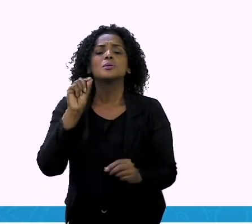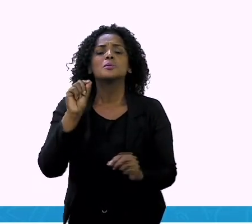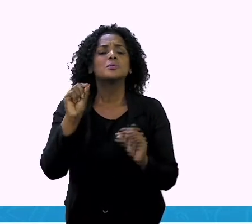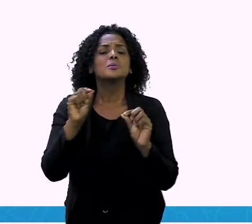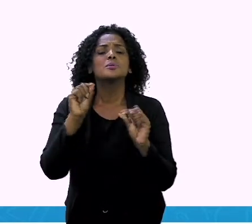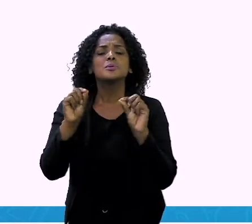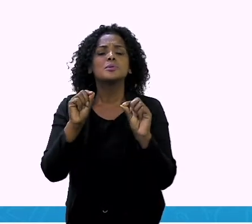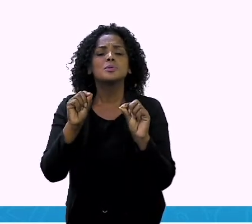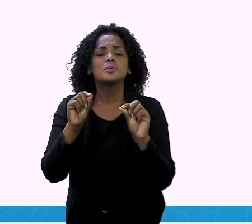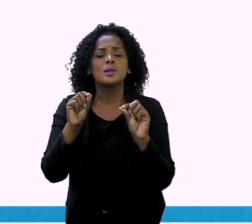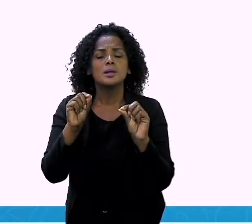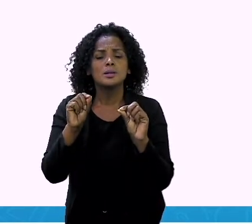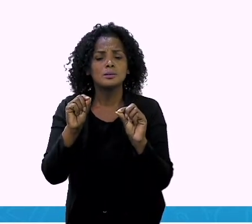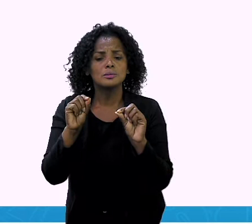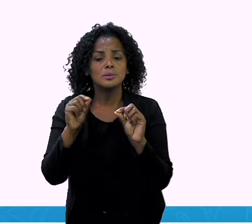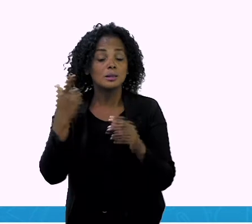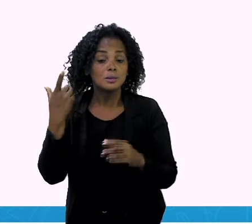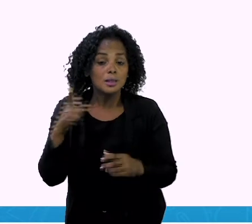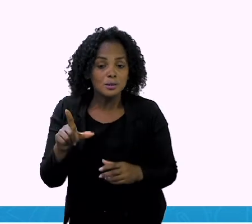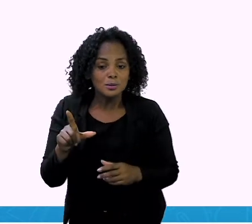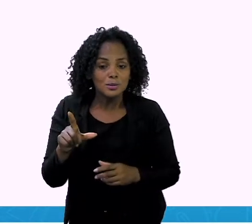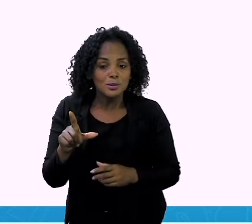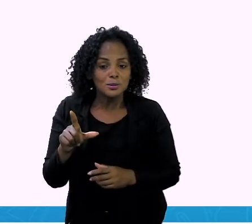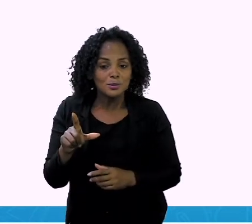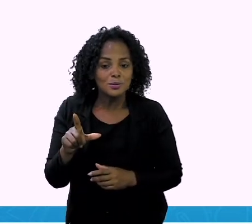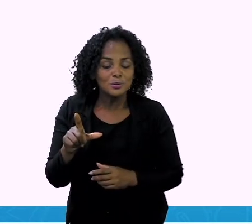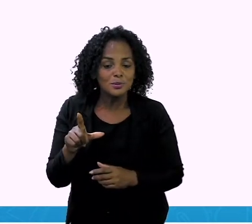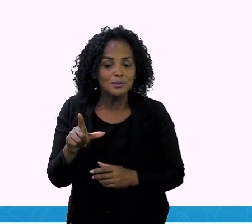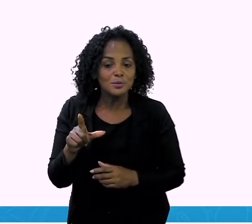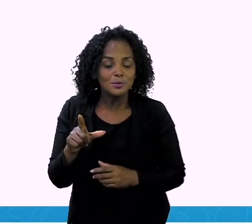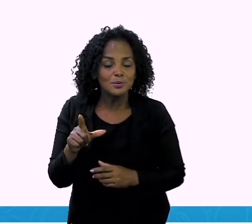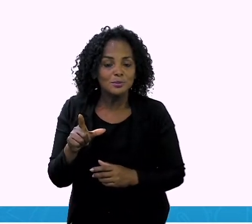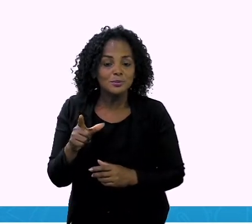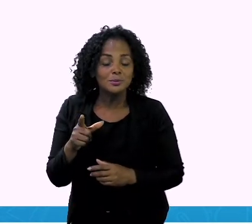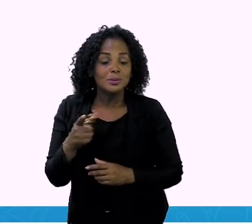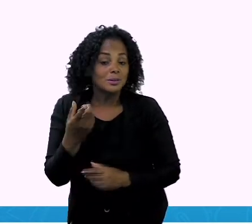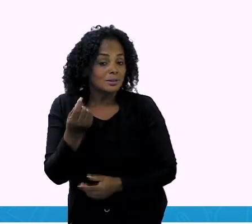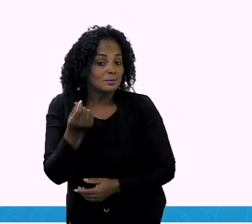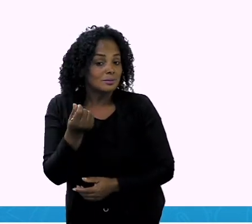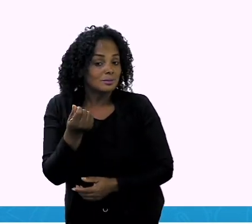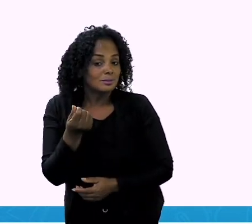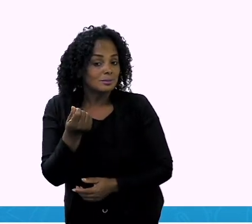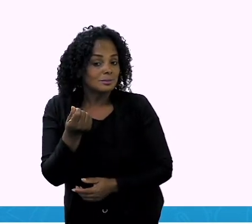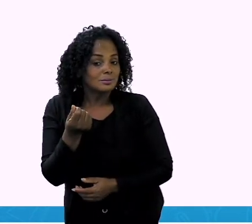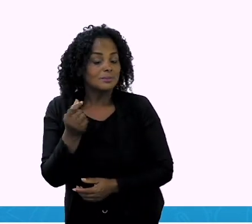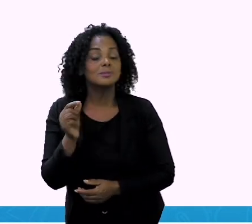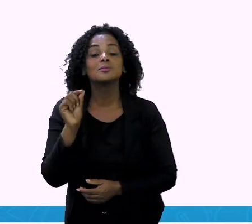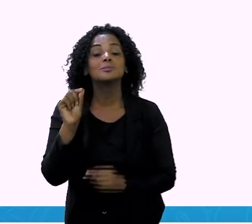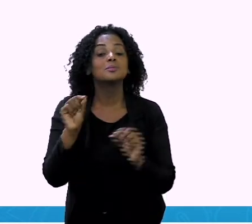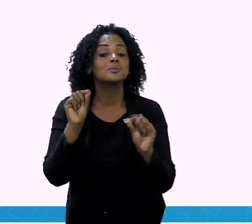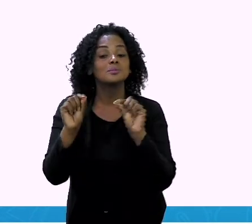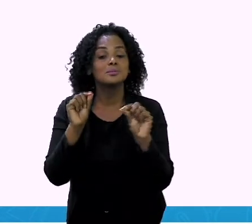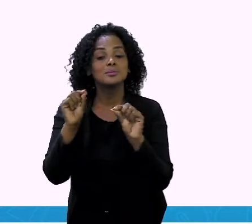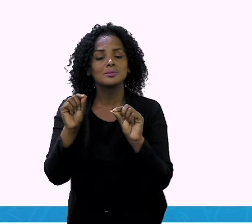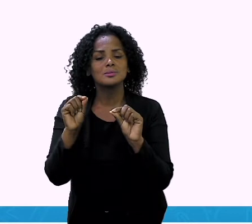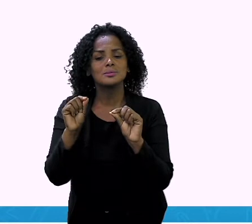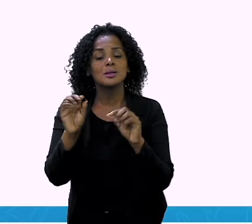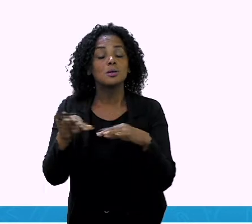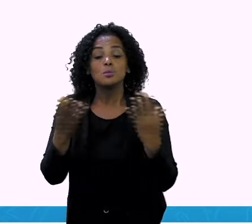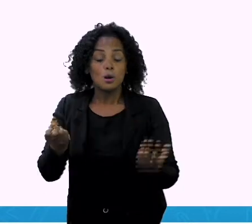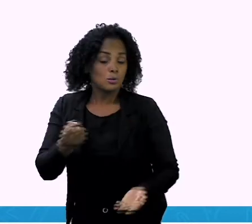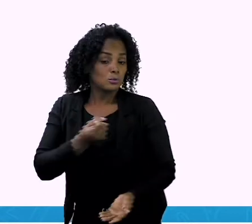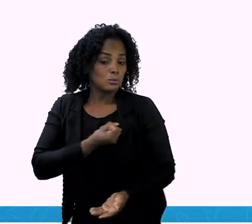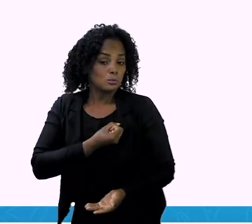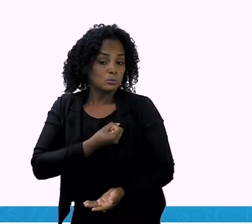uma moeda dessa aí em casa? Ah, todo mundo gosta de ganhar dinheiro, não gosta? Qual o numeral que está aqui na